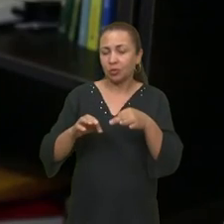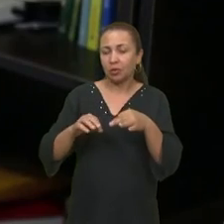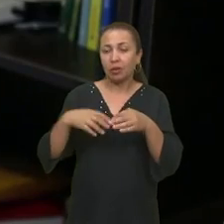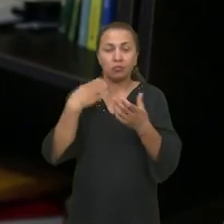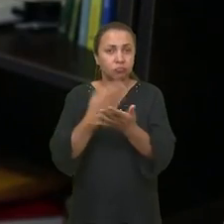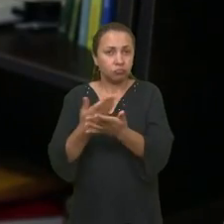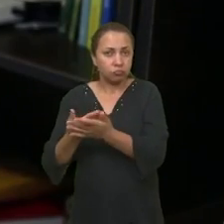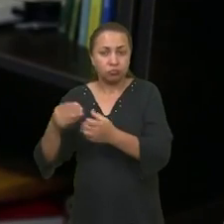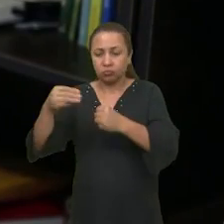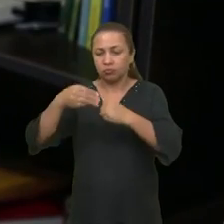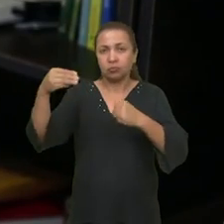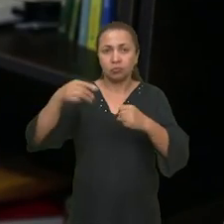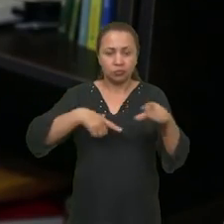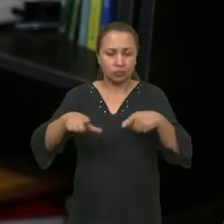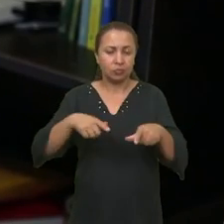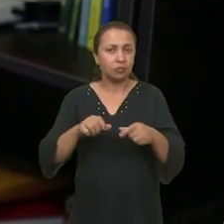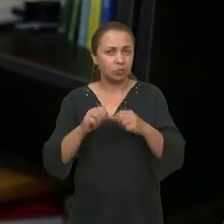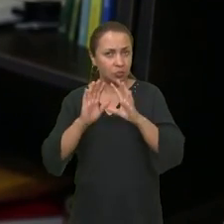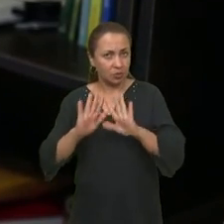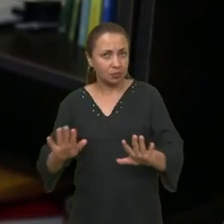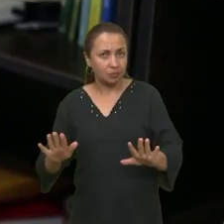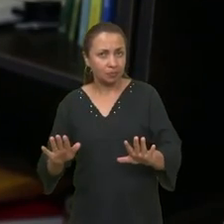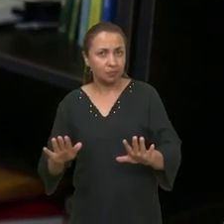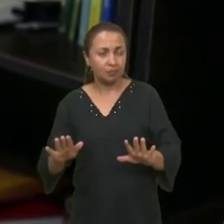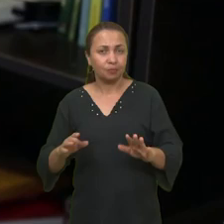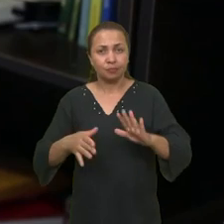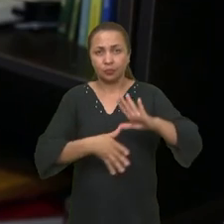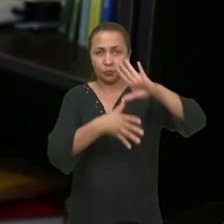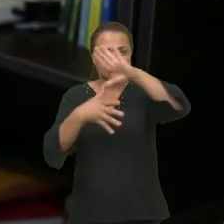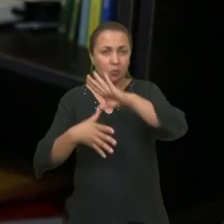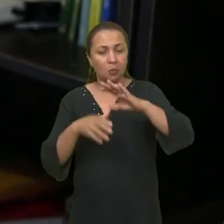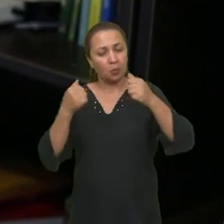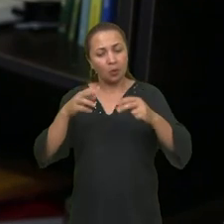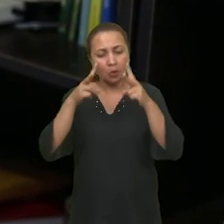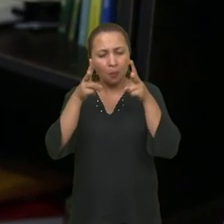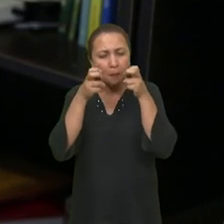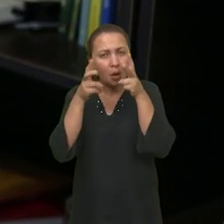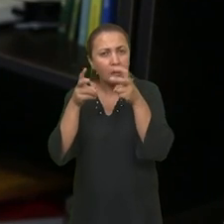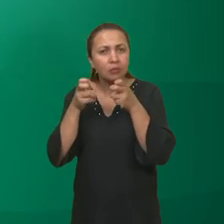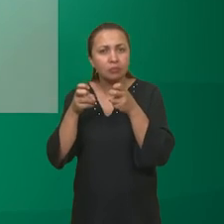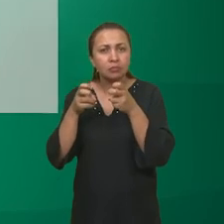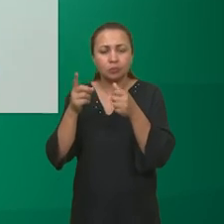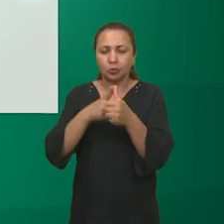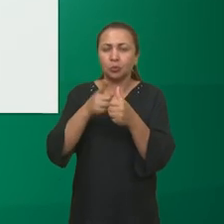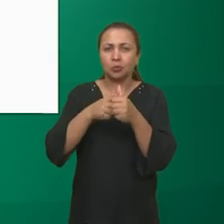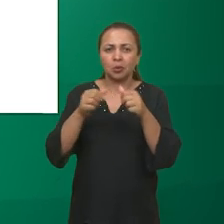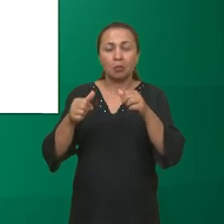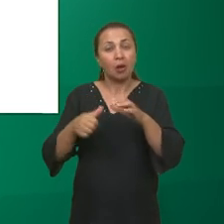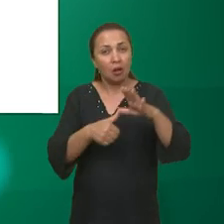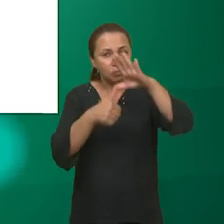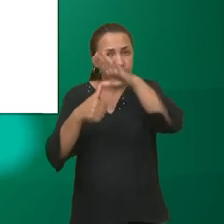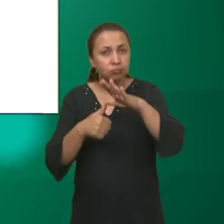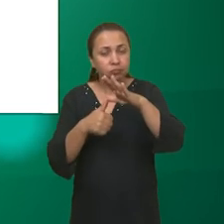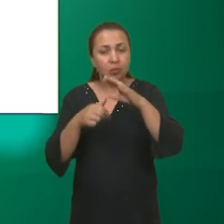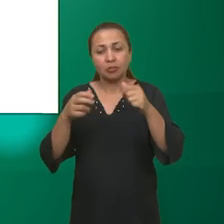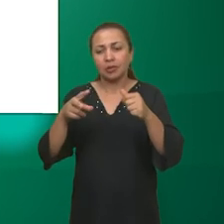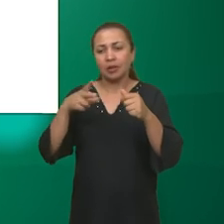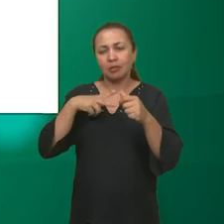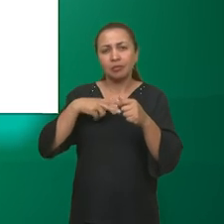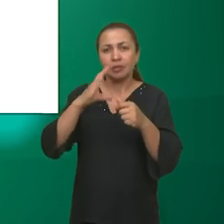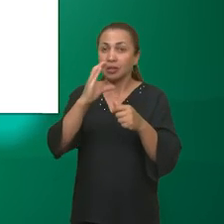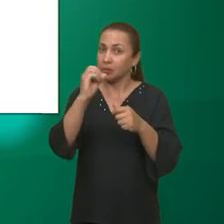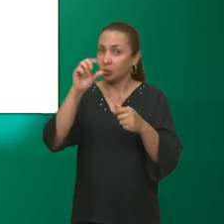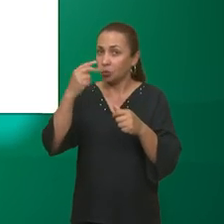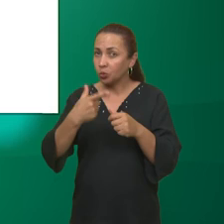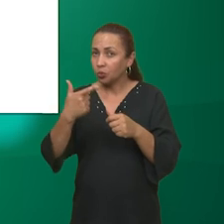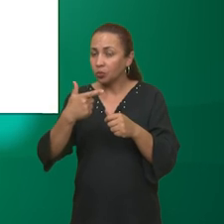o meu mestrado, eu trabalhei com isso. Nesses mapas, a gente pode ver, no primeiro mapa, são estimativas de carbono